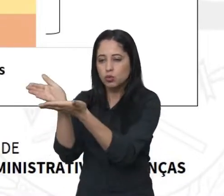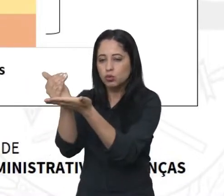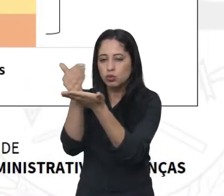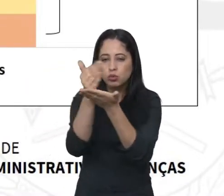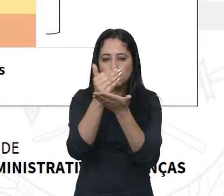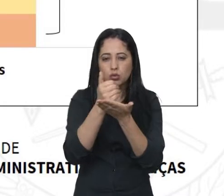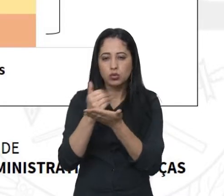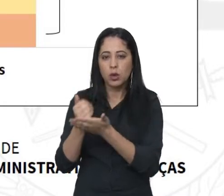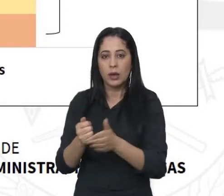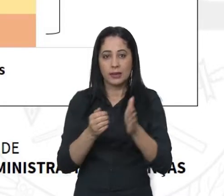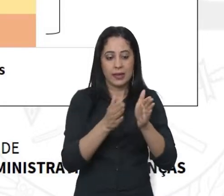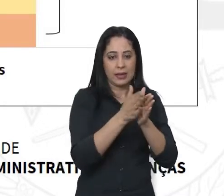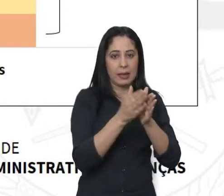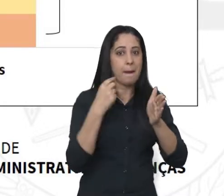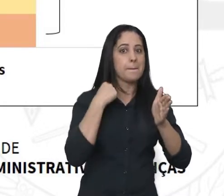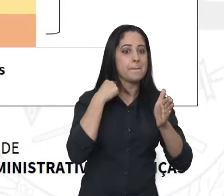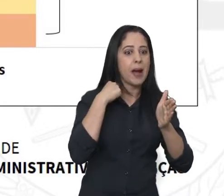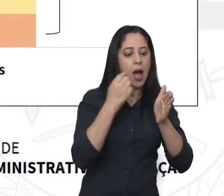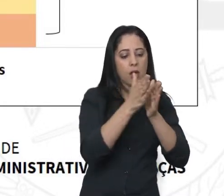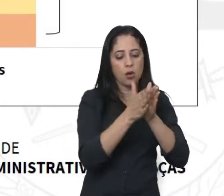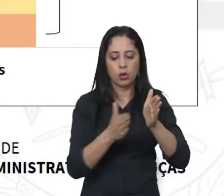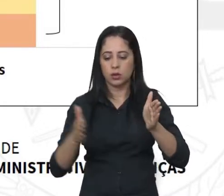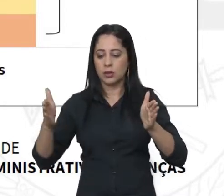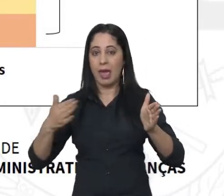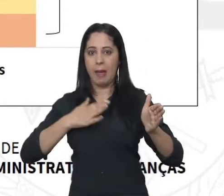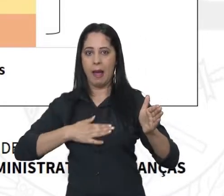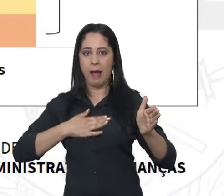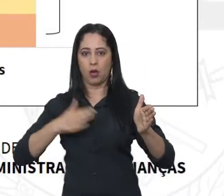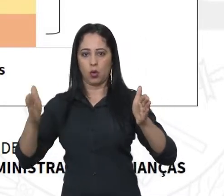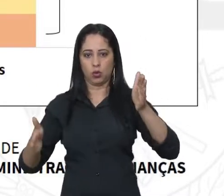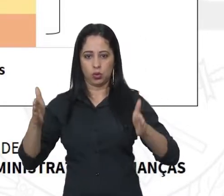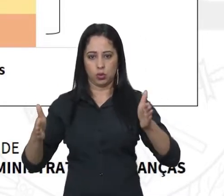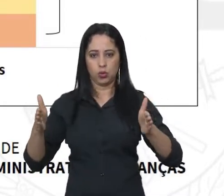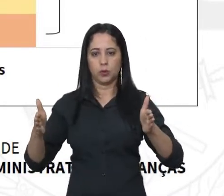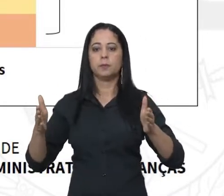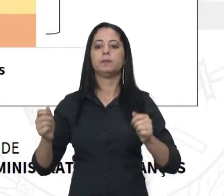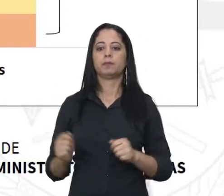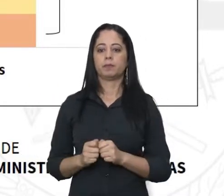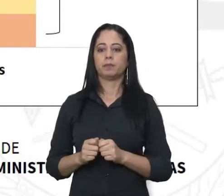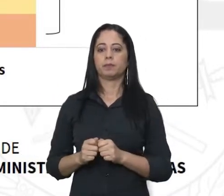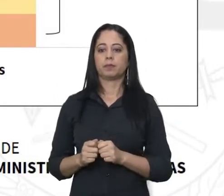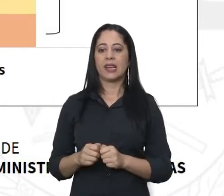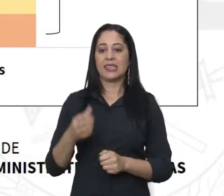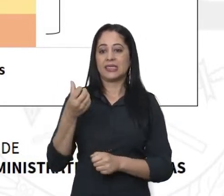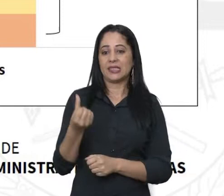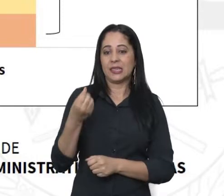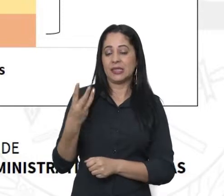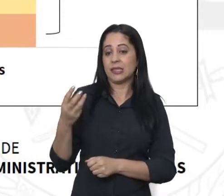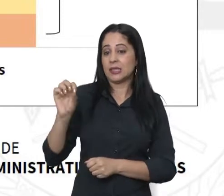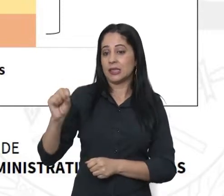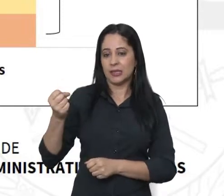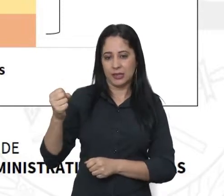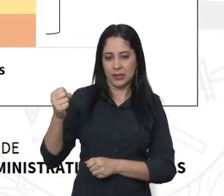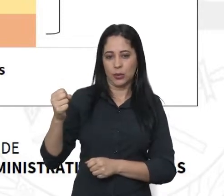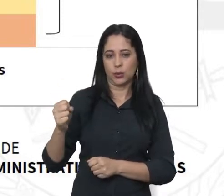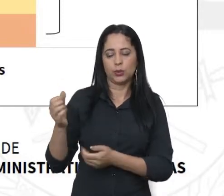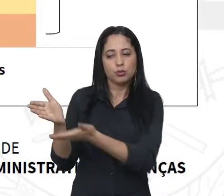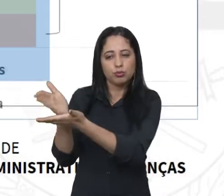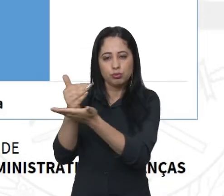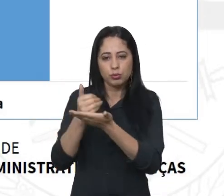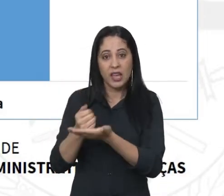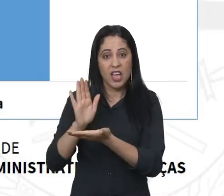impostos entre maio e agosto deste ano. O ICMS ficou no topo da lista, acumulando R 689 milhões.